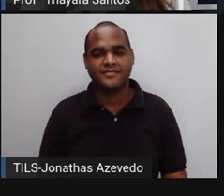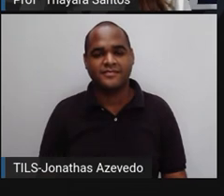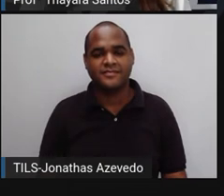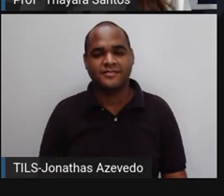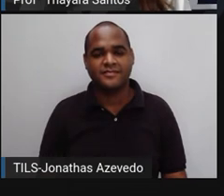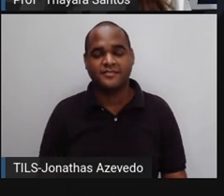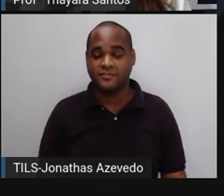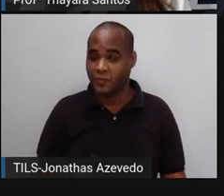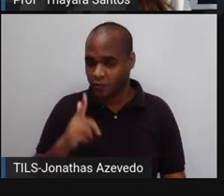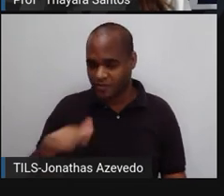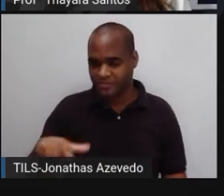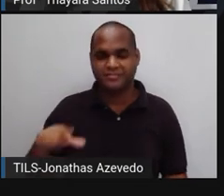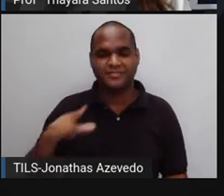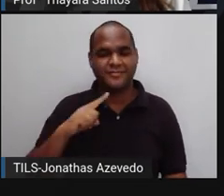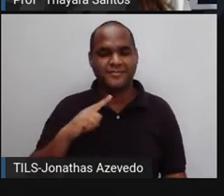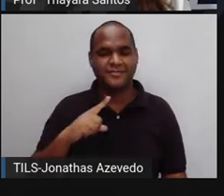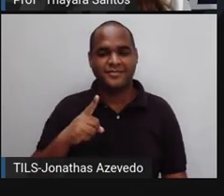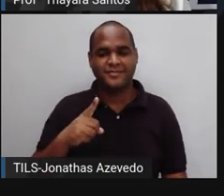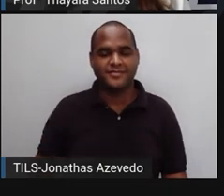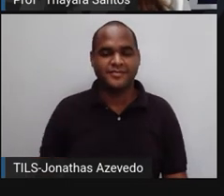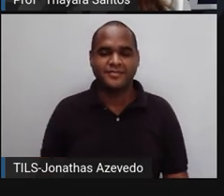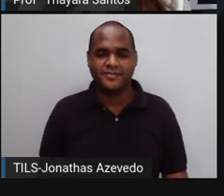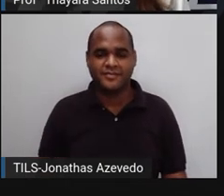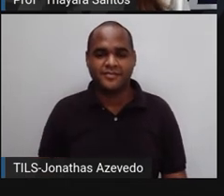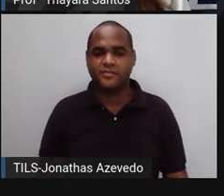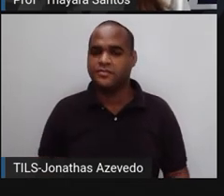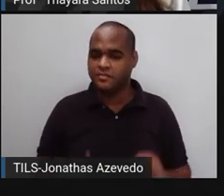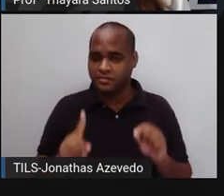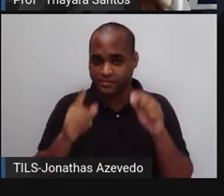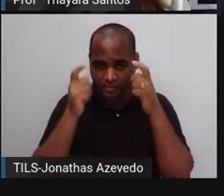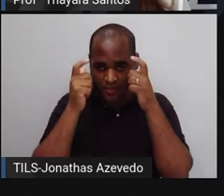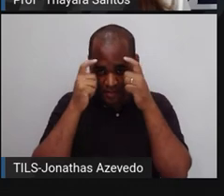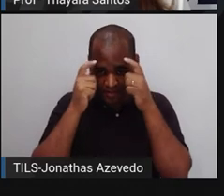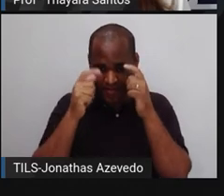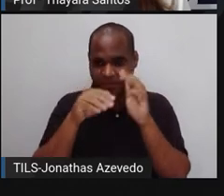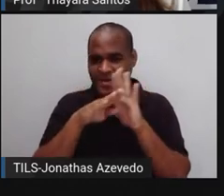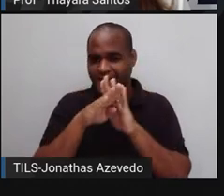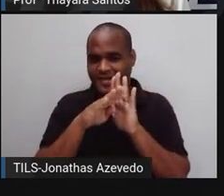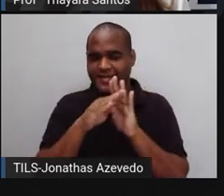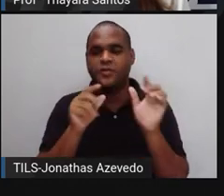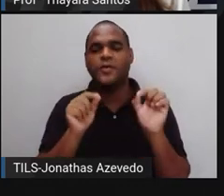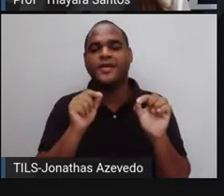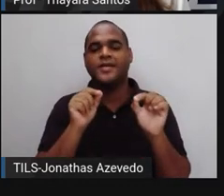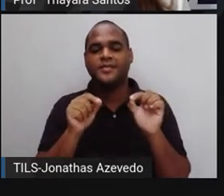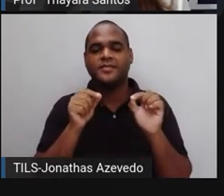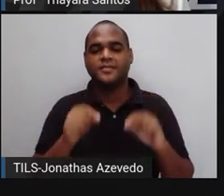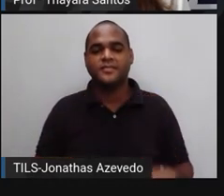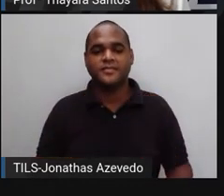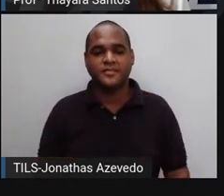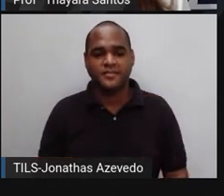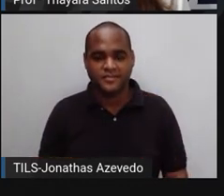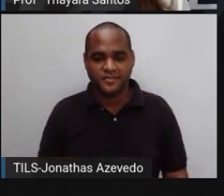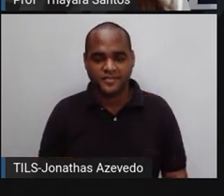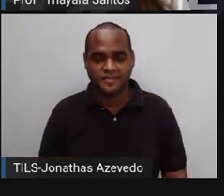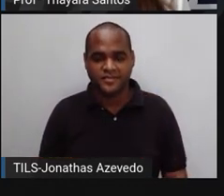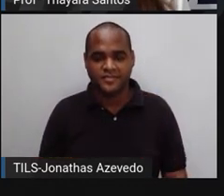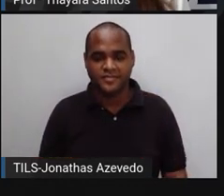Vamos para a próxima. O reino das bactérias é... Vou colocar isso daqui.